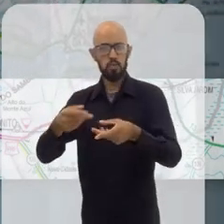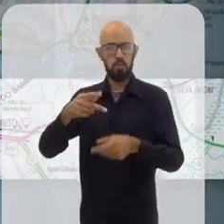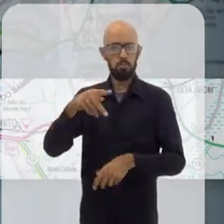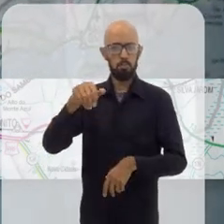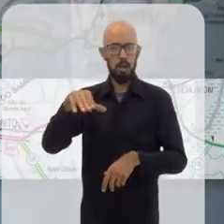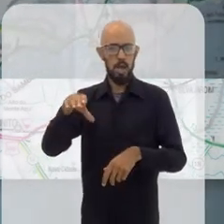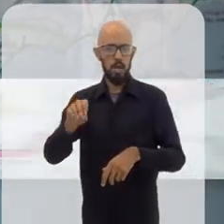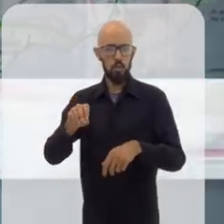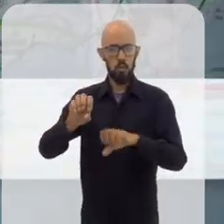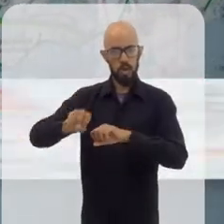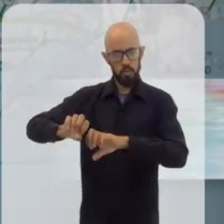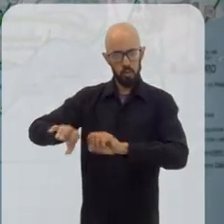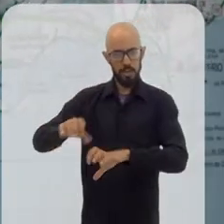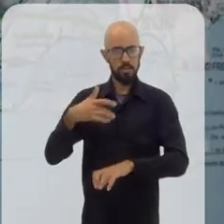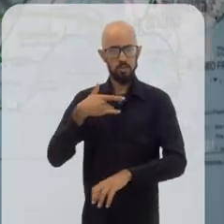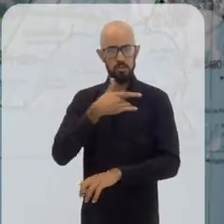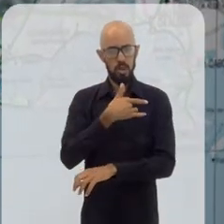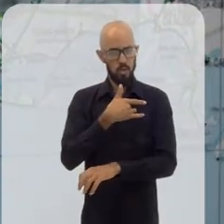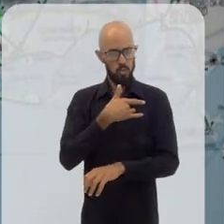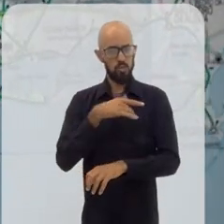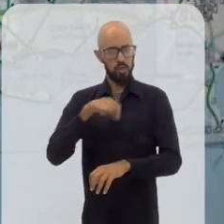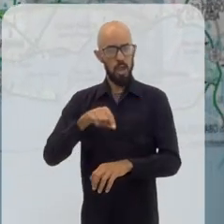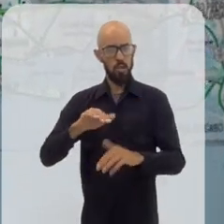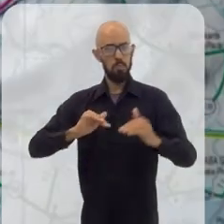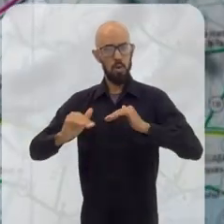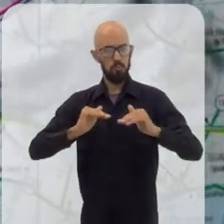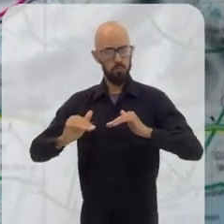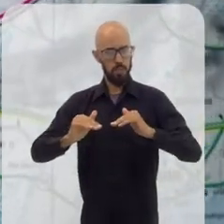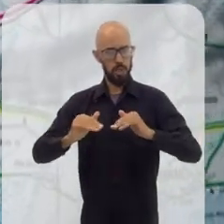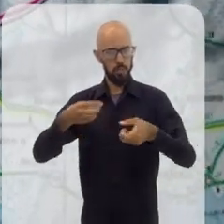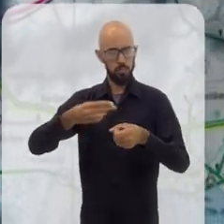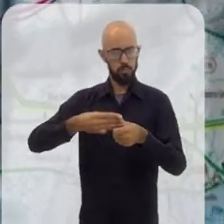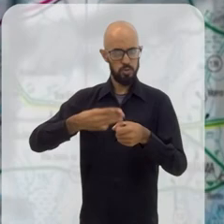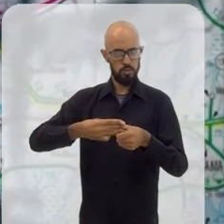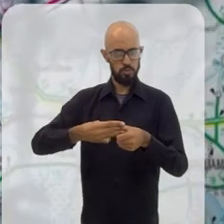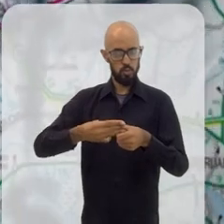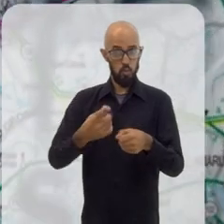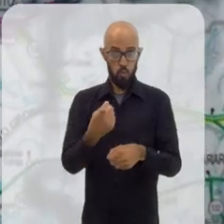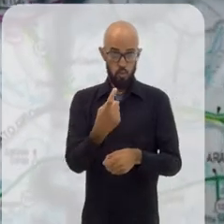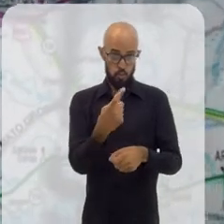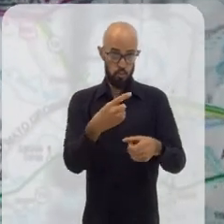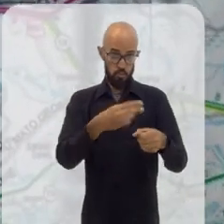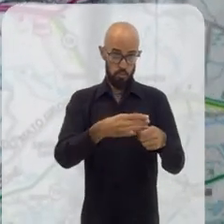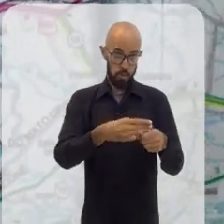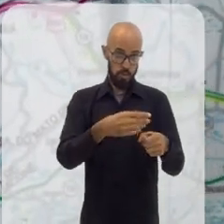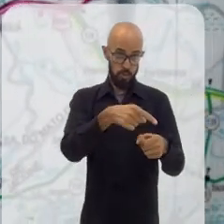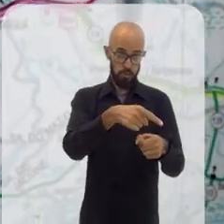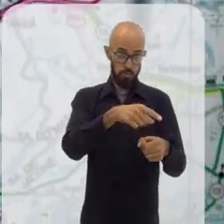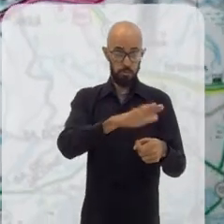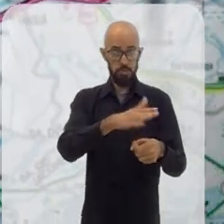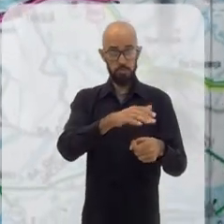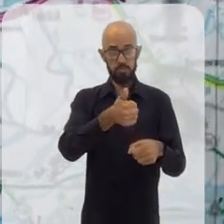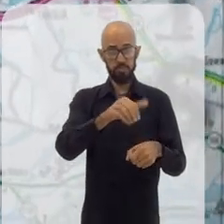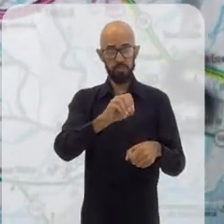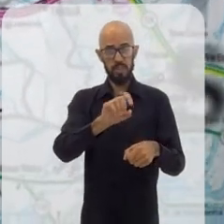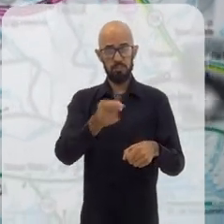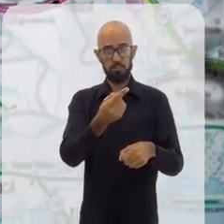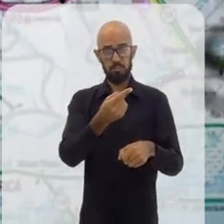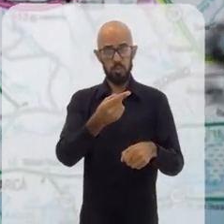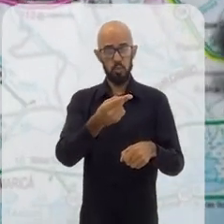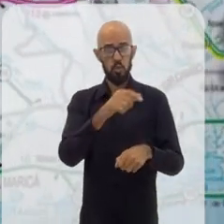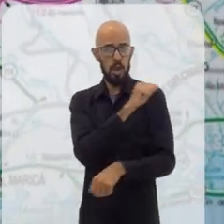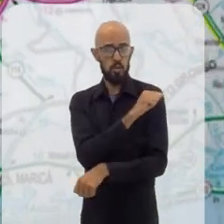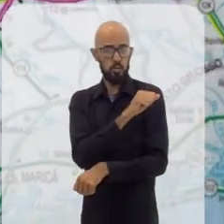educação e saúde movimentam a cidade. Em um único município, cerca de 10 mil estudantes de fora,